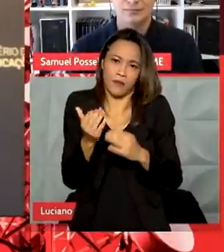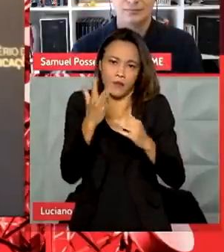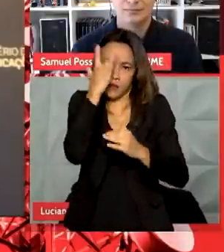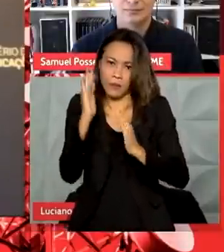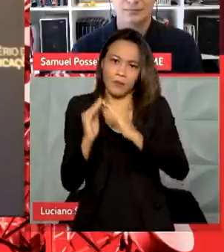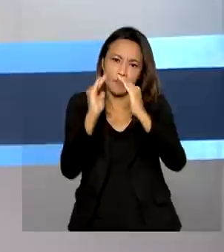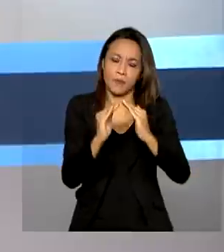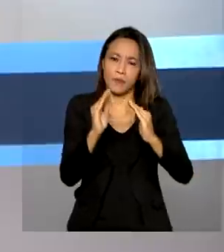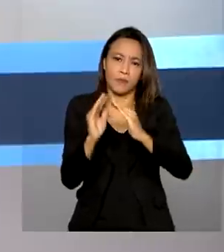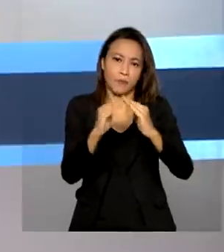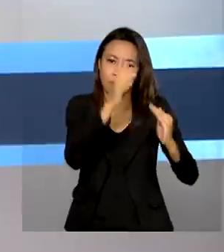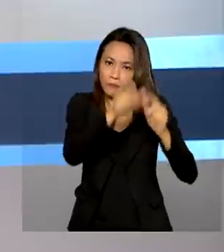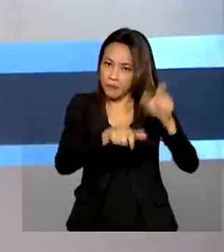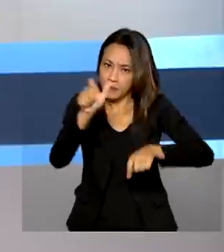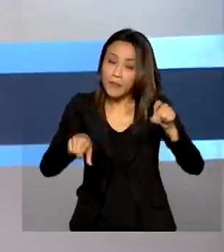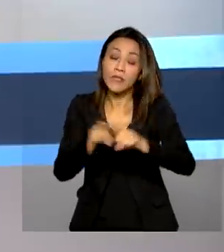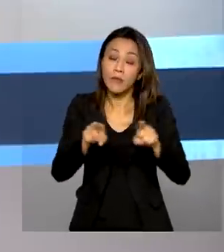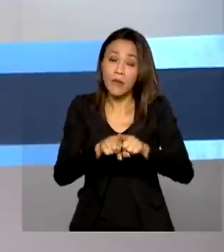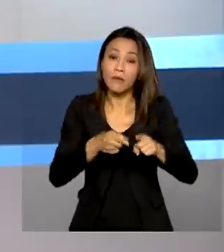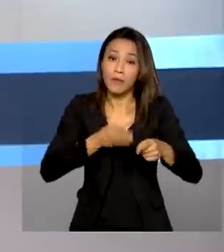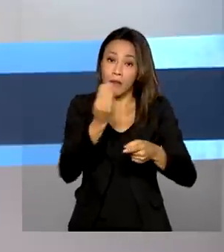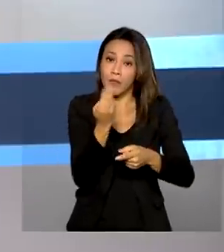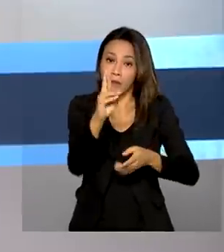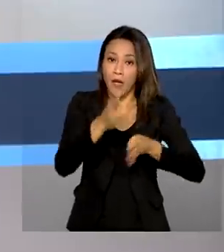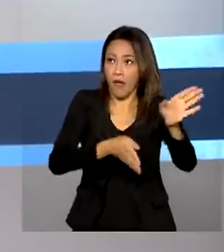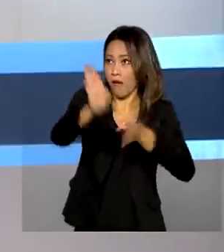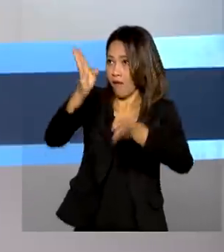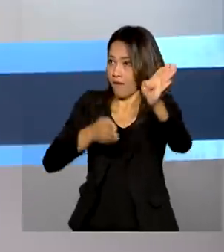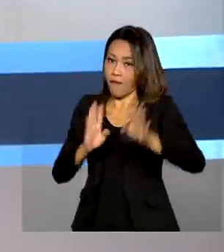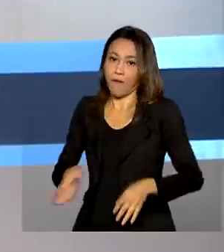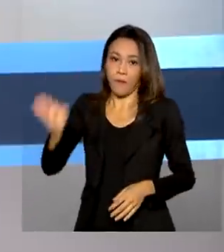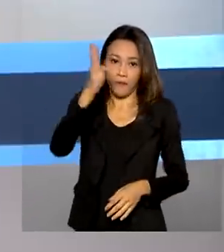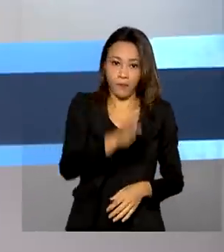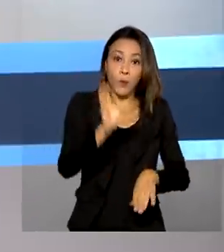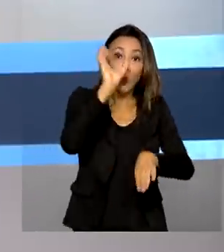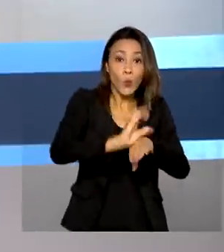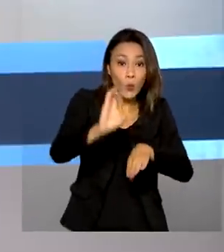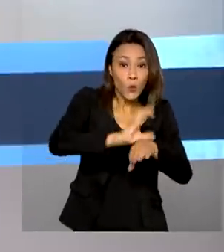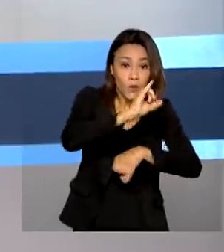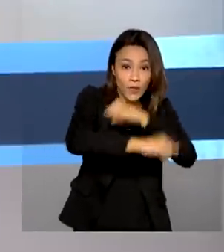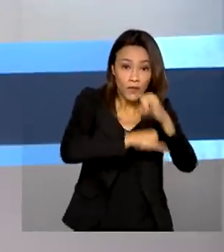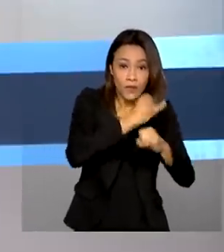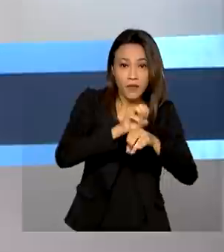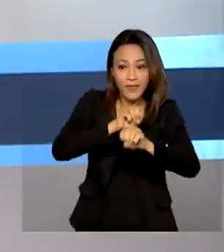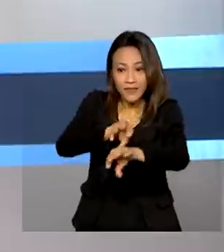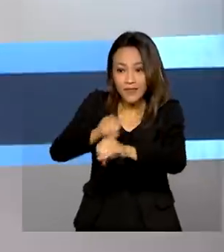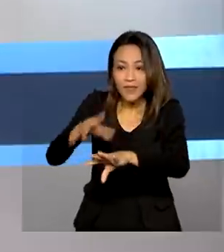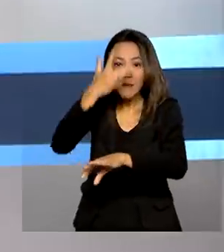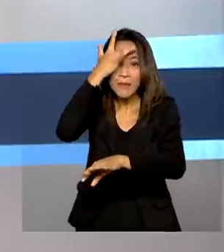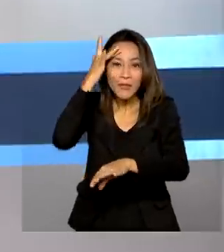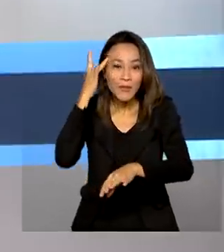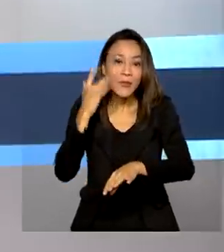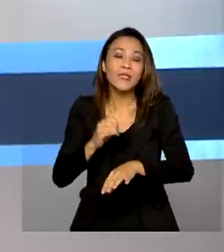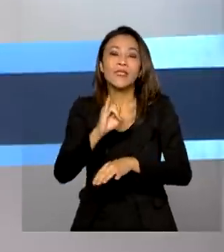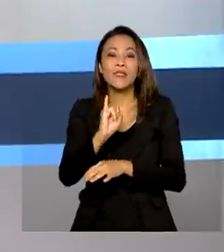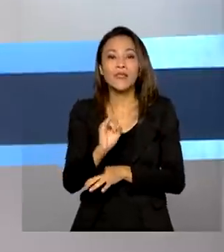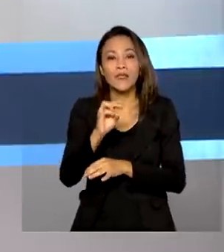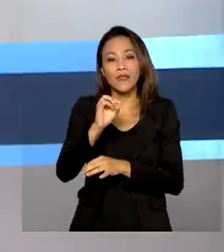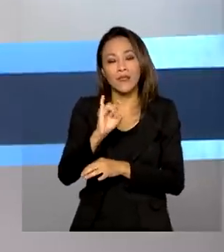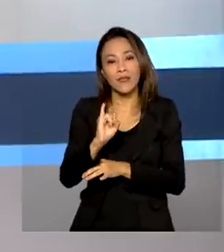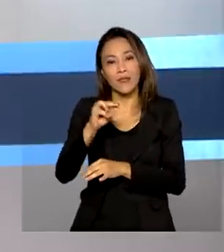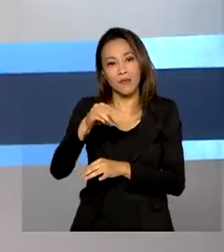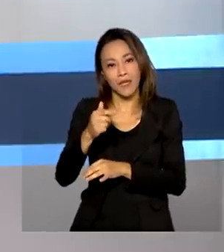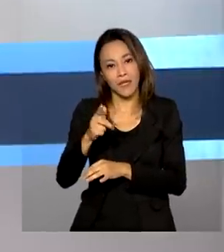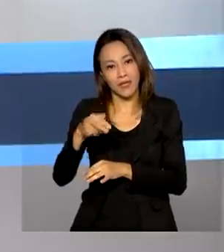federais. Um curso pela internet ensina migrantes e refugiados a organizar o orçamento doméstico e